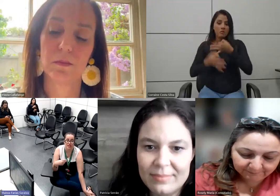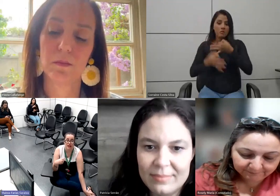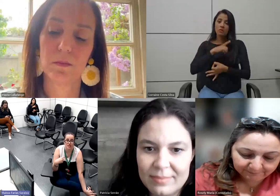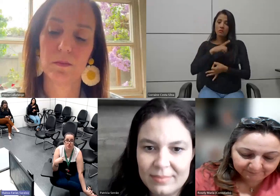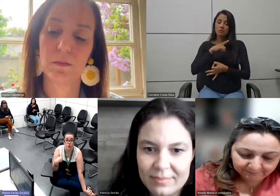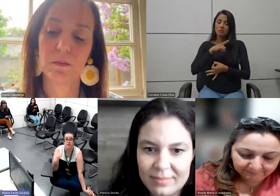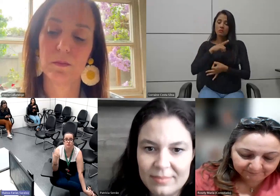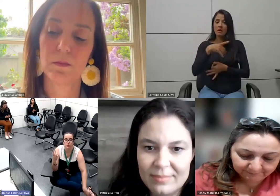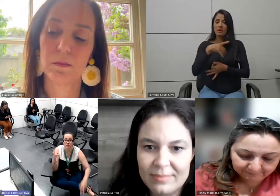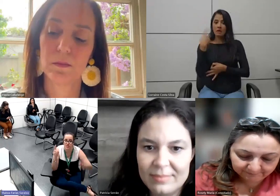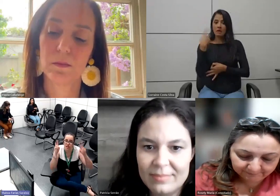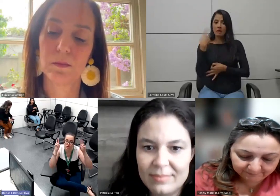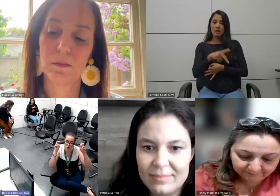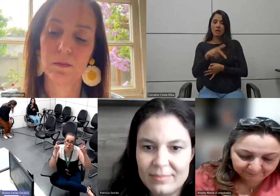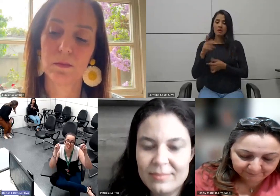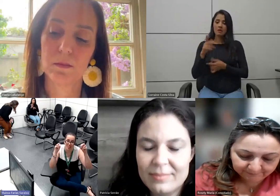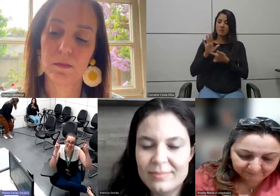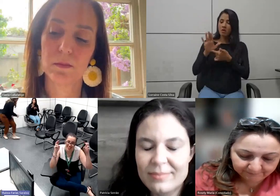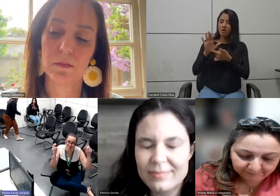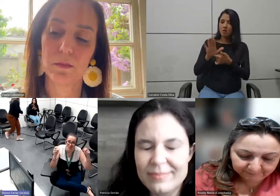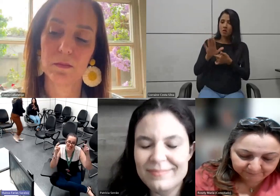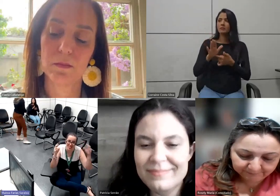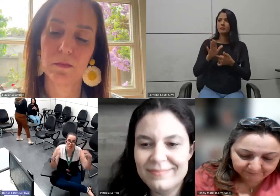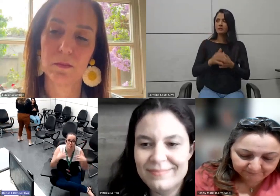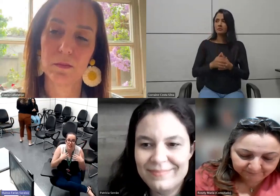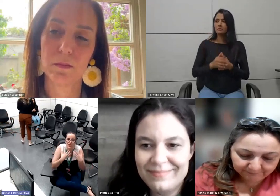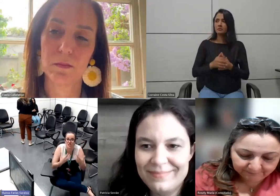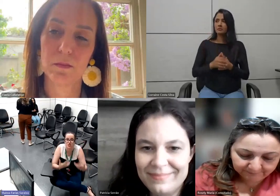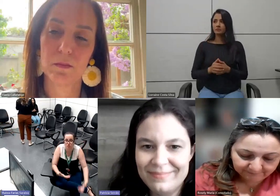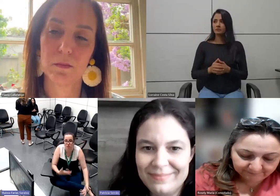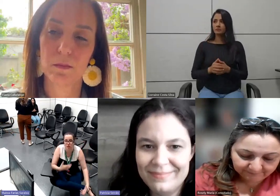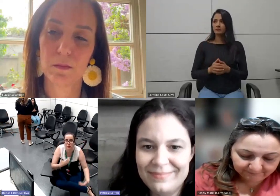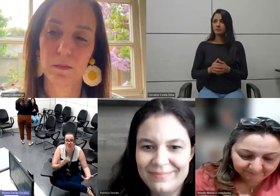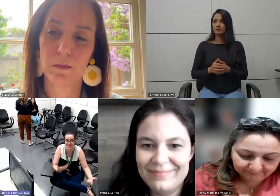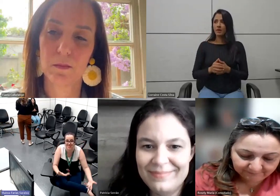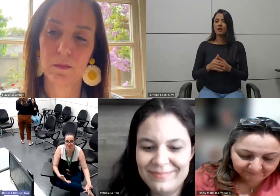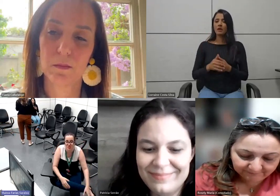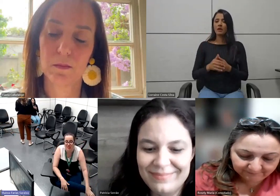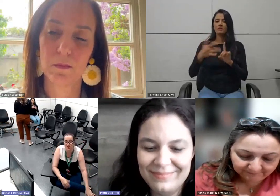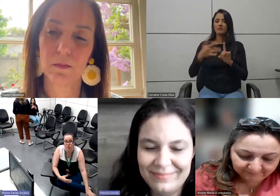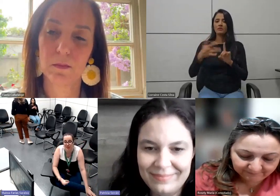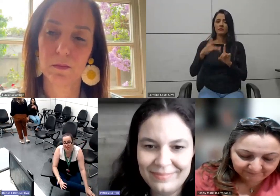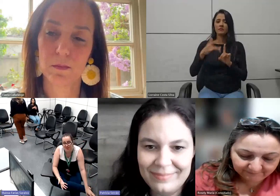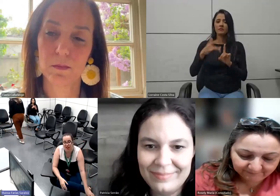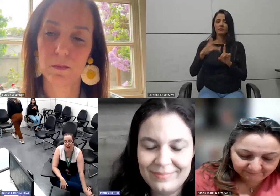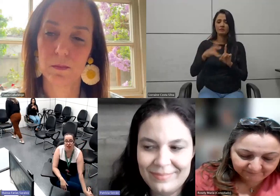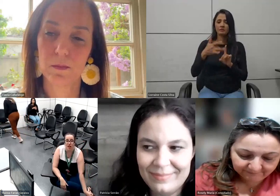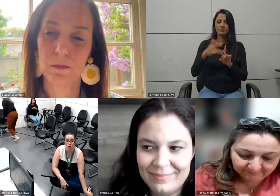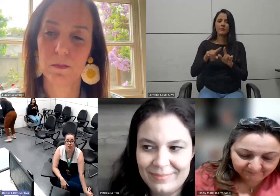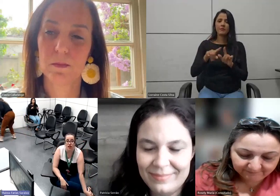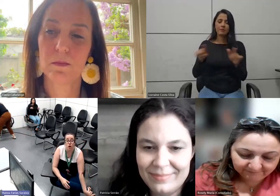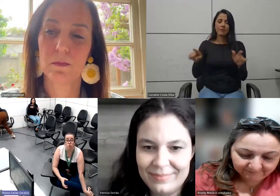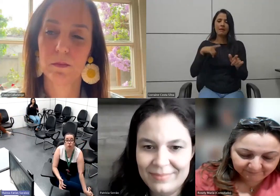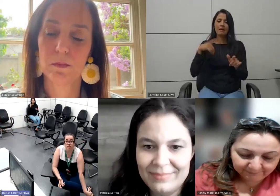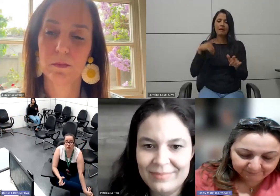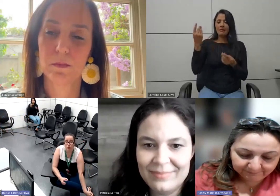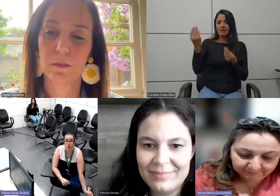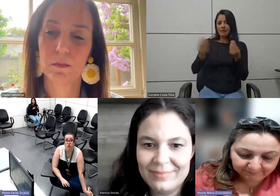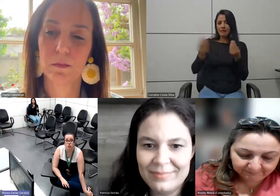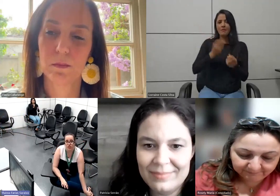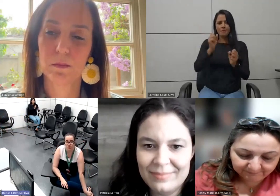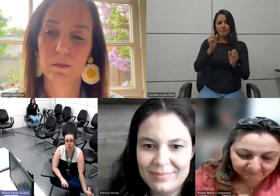forma essa super exposição, super, né, que eu digo assim, que para a gente do movimento parece que está tão grande, mas não é,